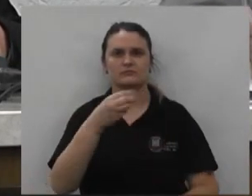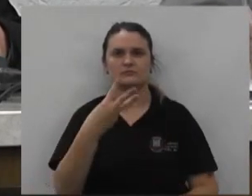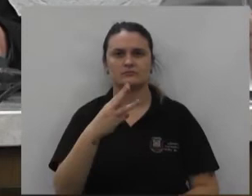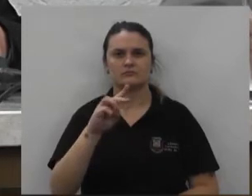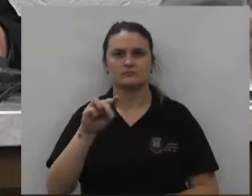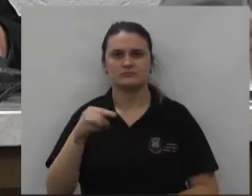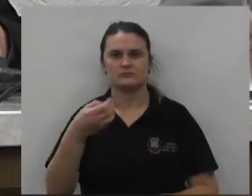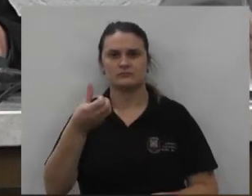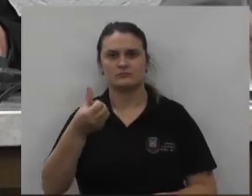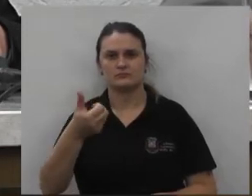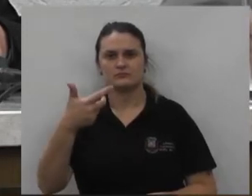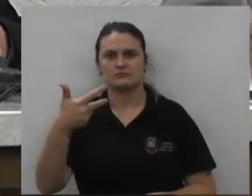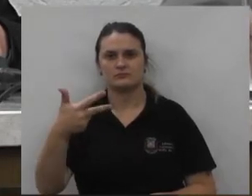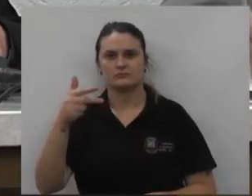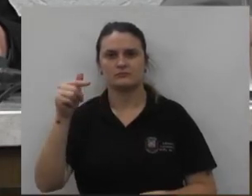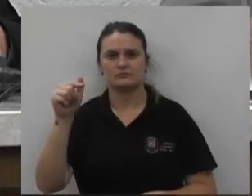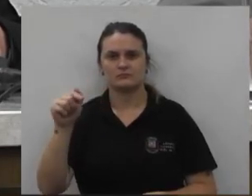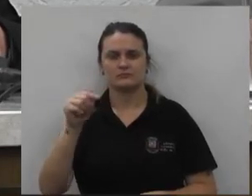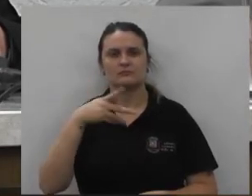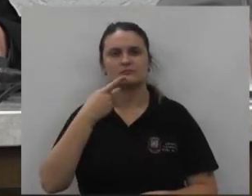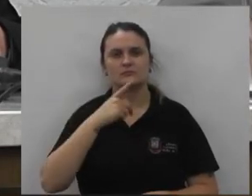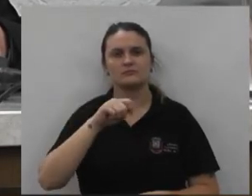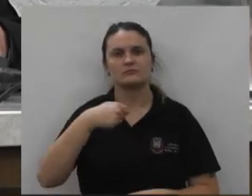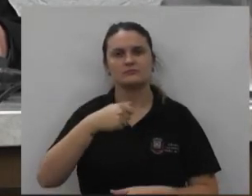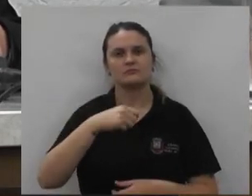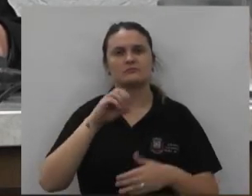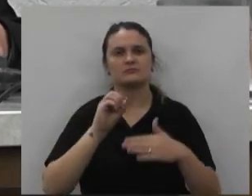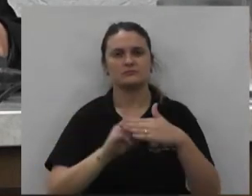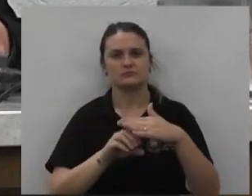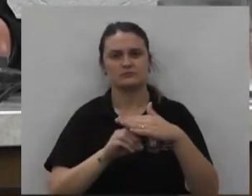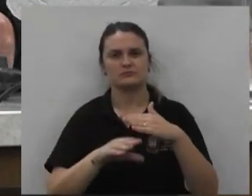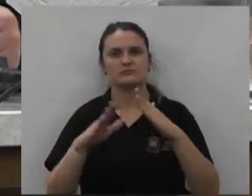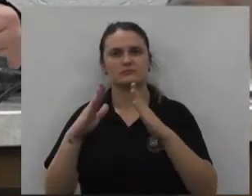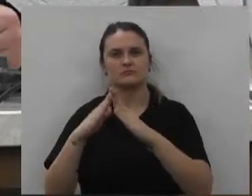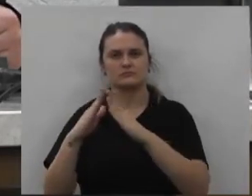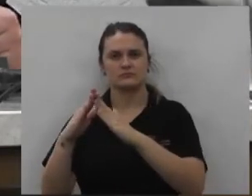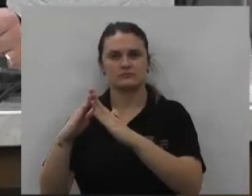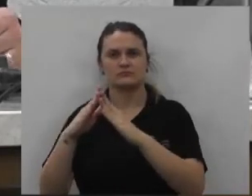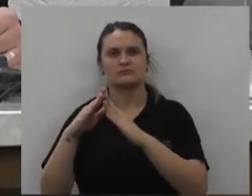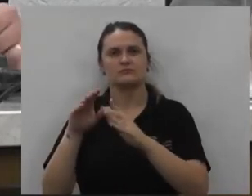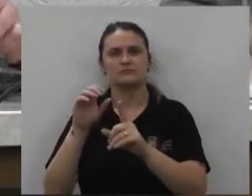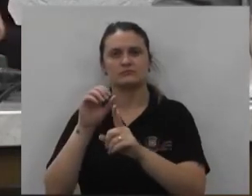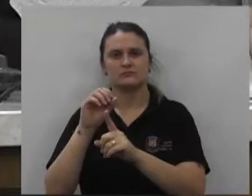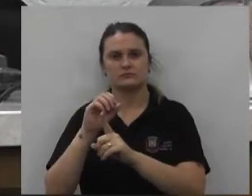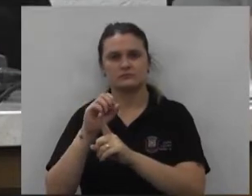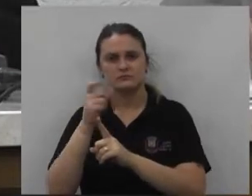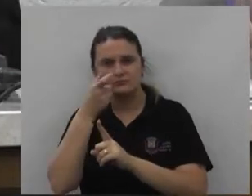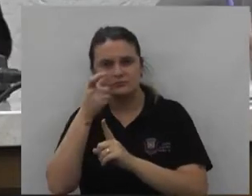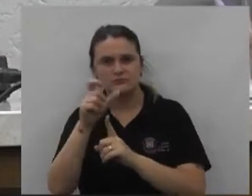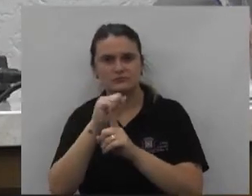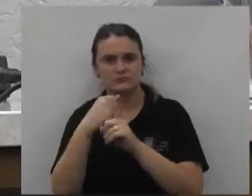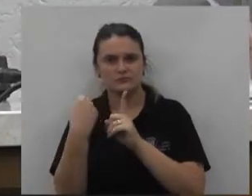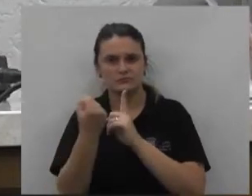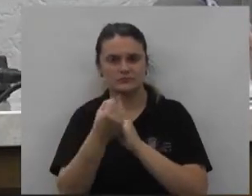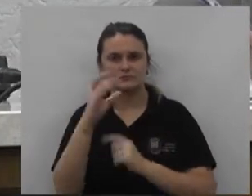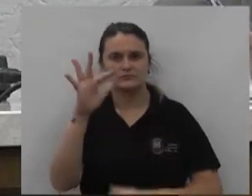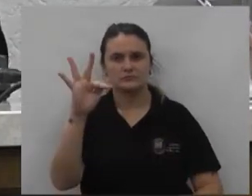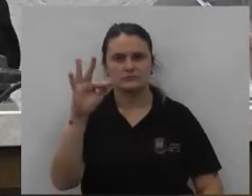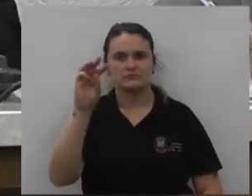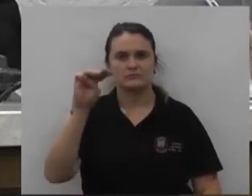3637 que trata sobre o fundo municipal de habitação de interesse social